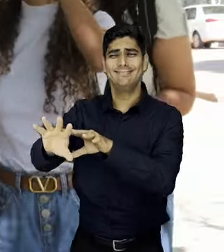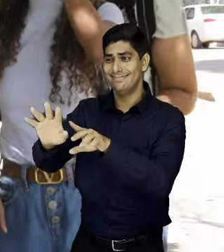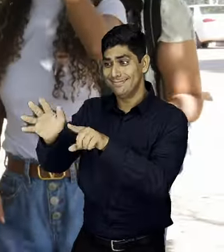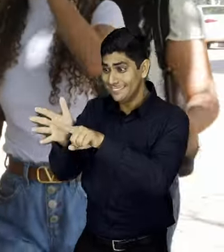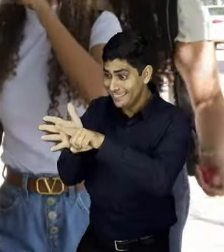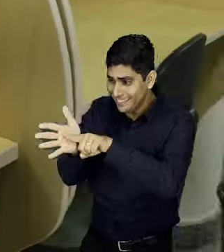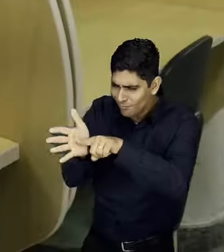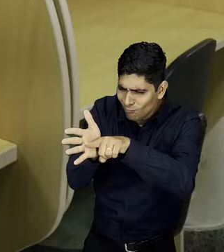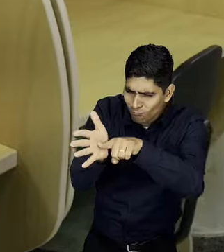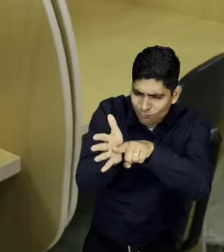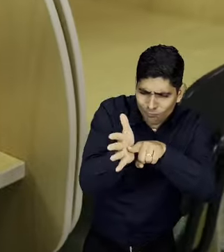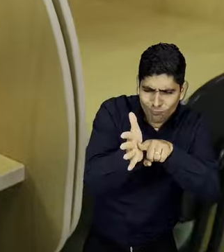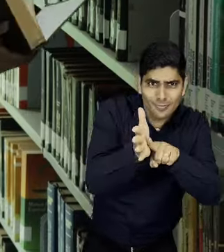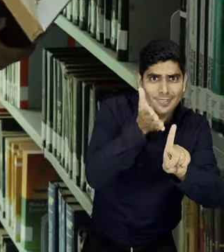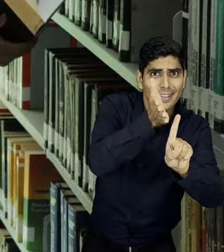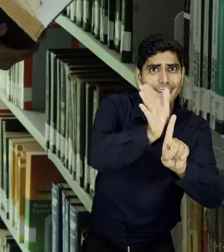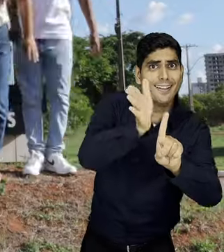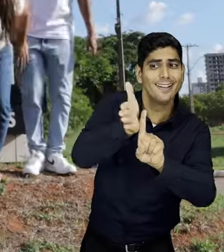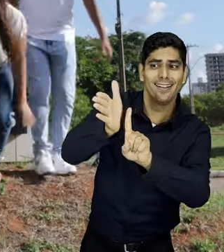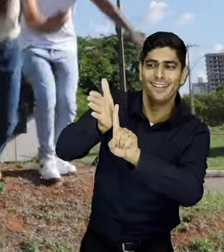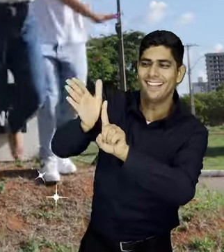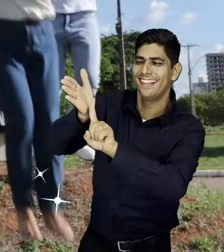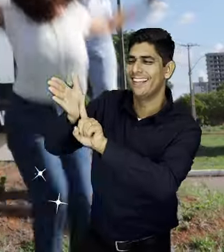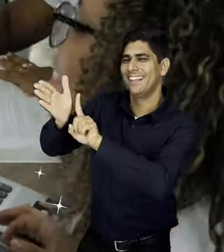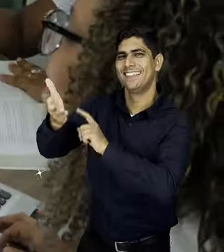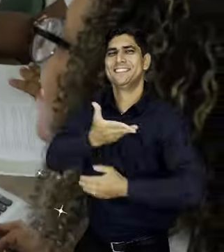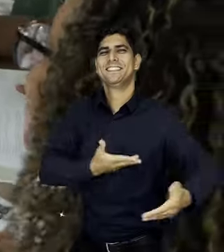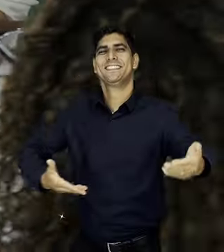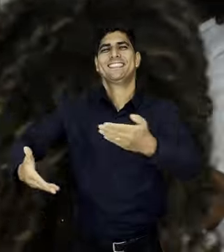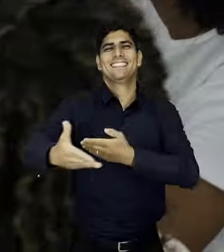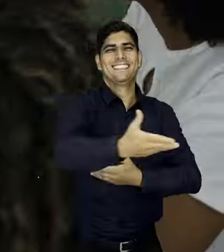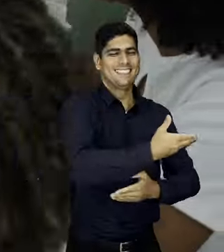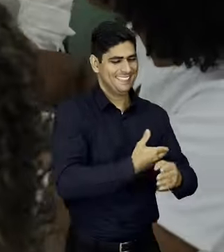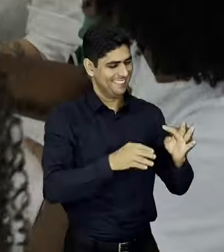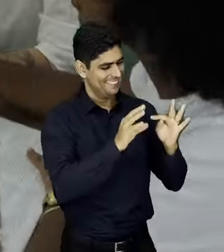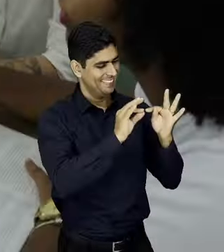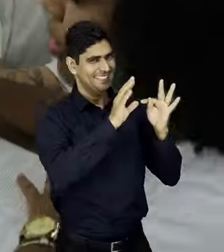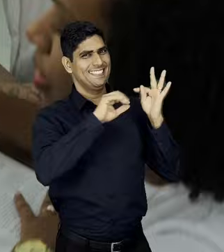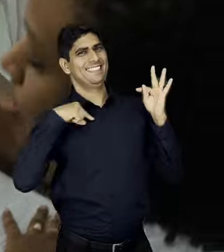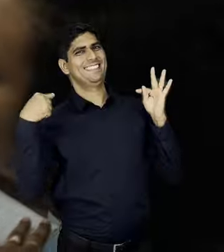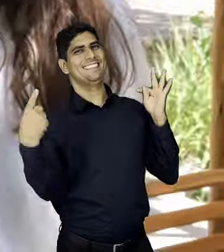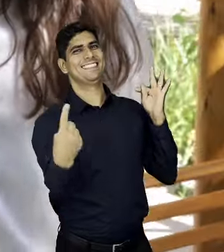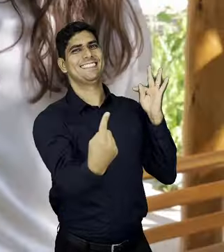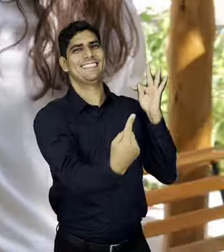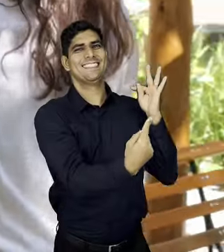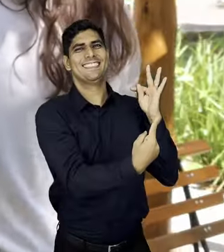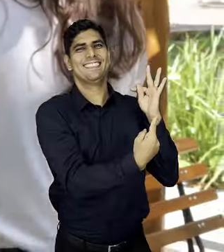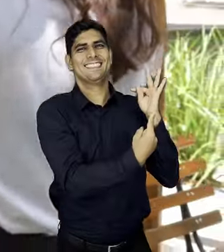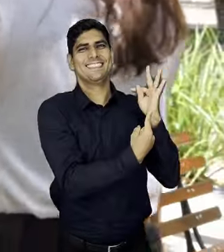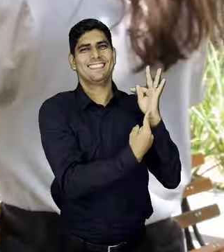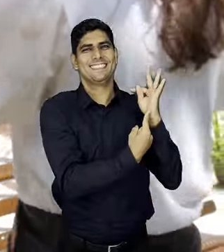Comunidade, ensino, pesquisa, exceção e interação A